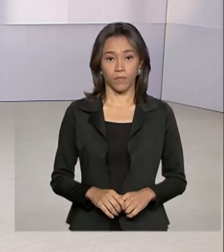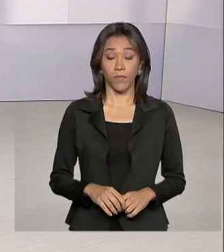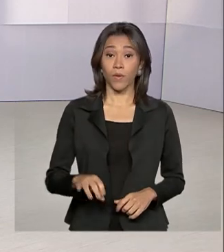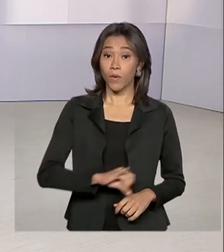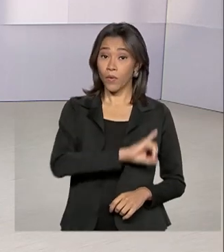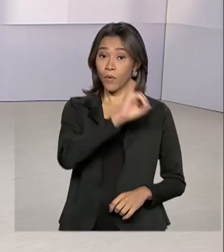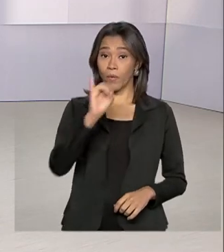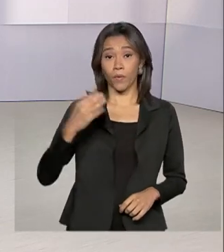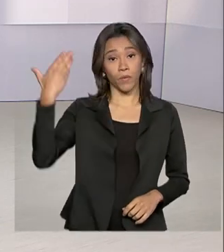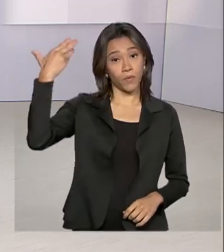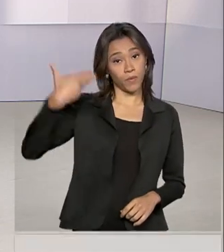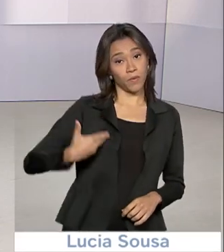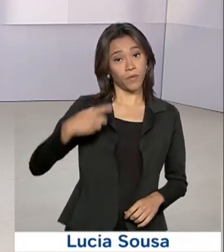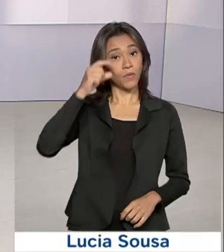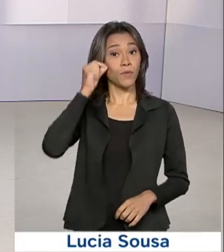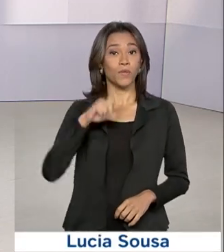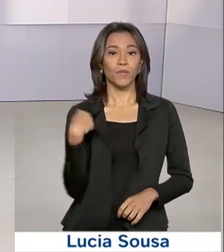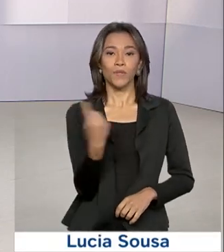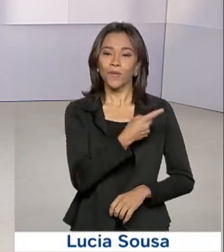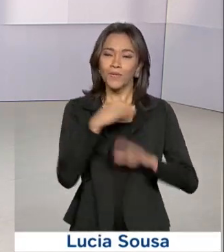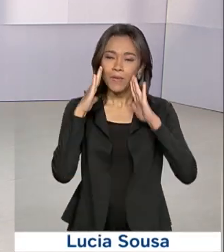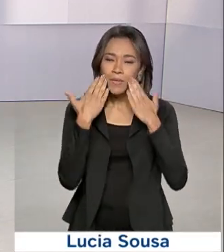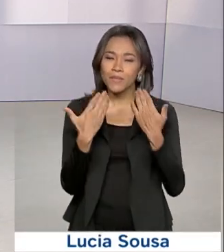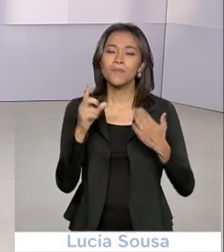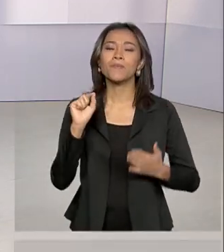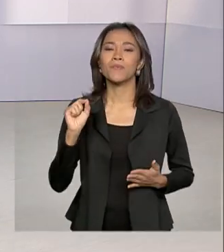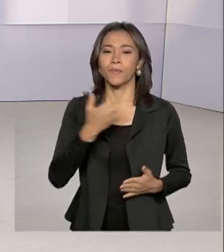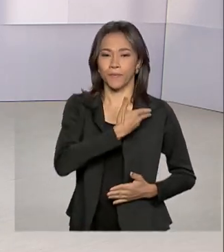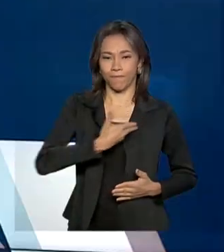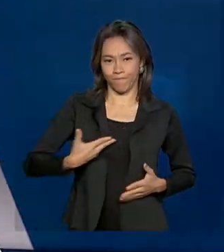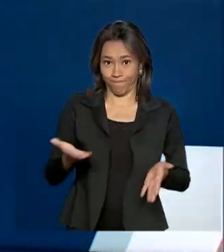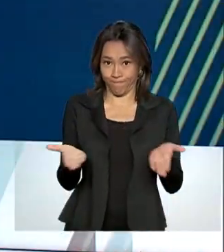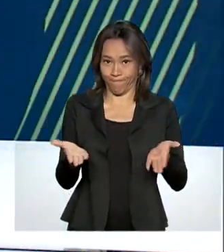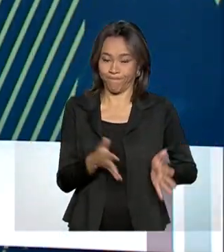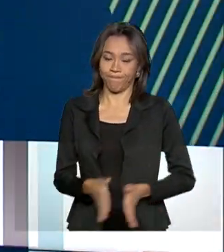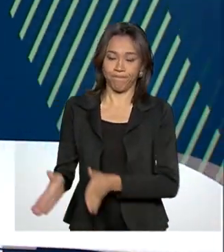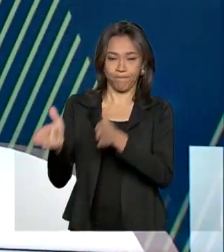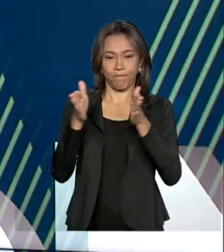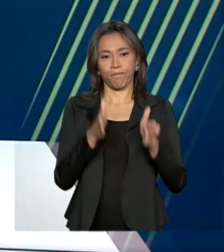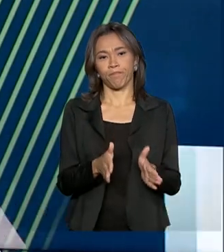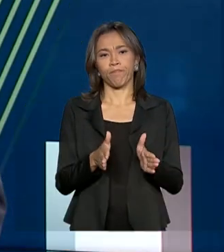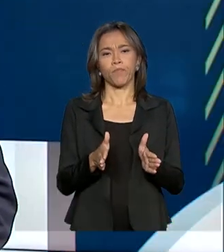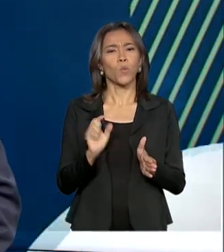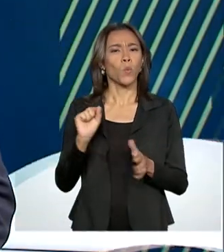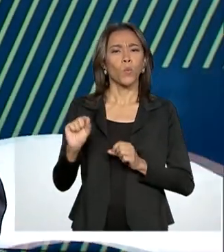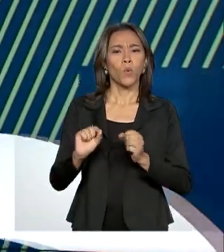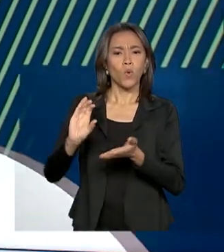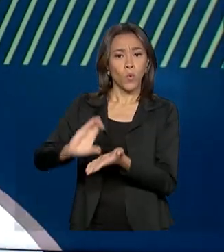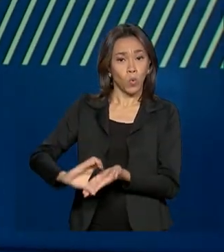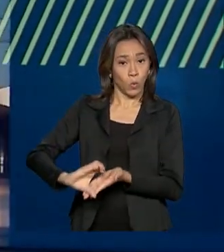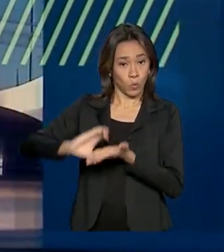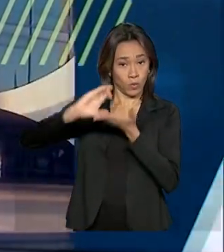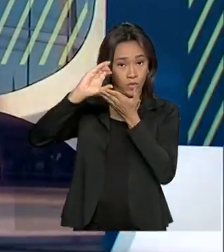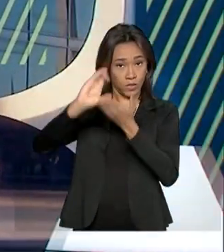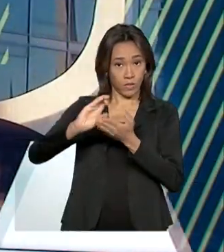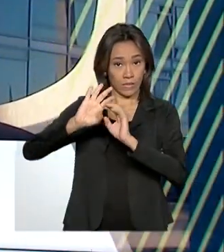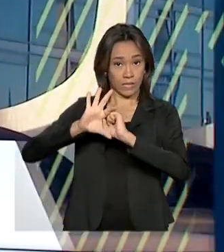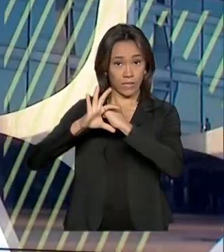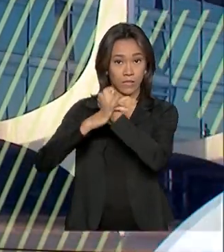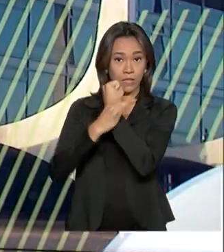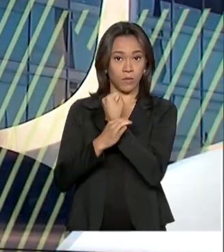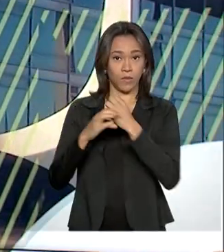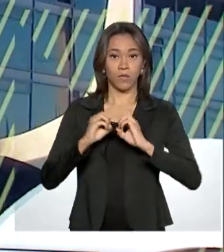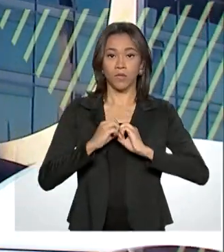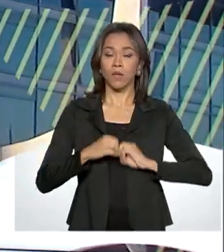Olá, eu sou o Roberto Camargo e já estamos no ar com o Governo Agora. O Conselho de Segurança da ONU se